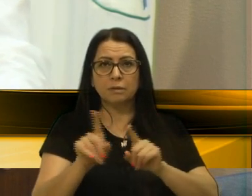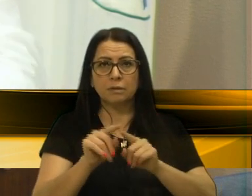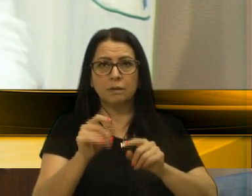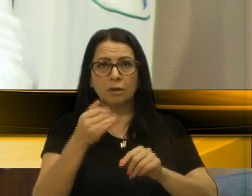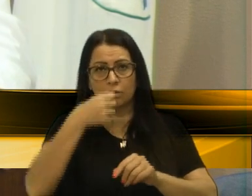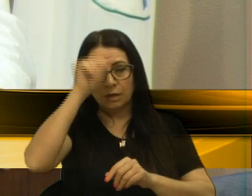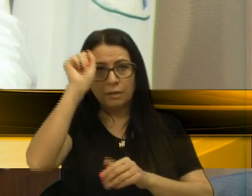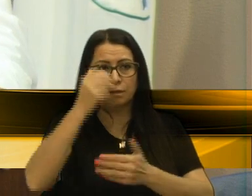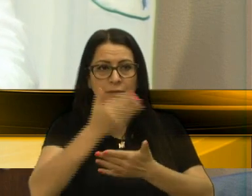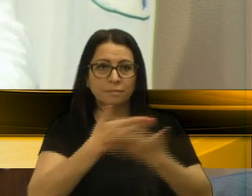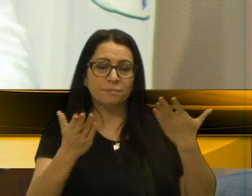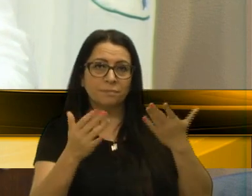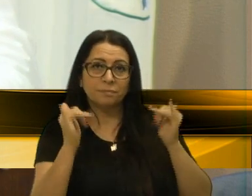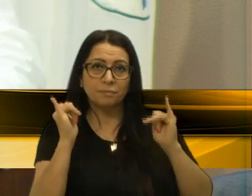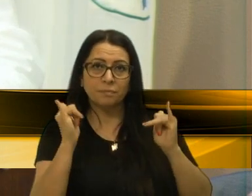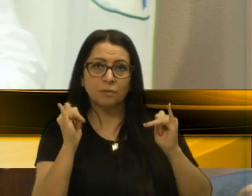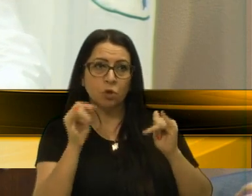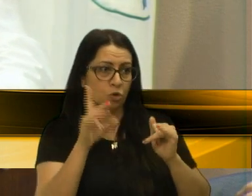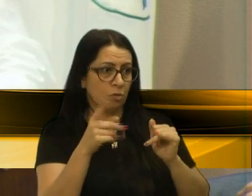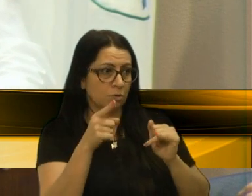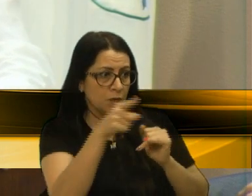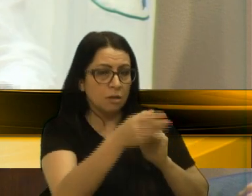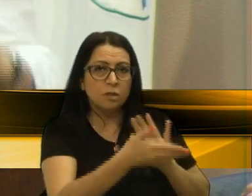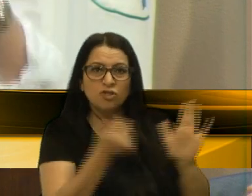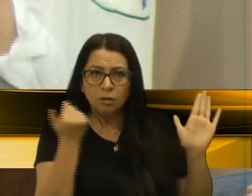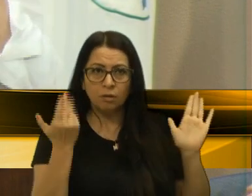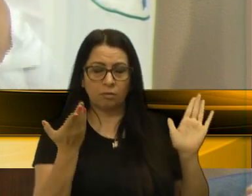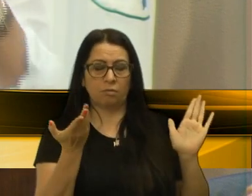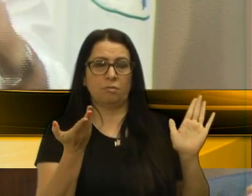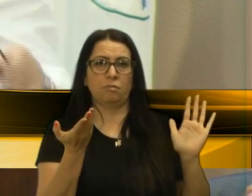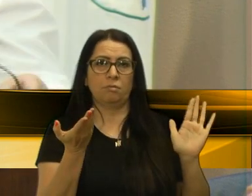transporte. Só se eles retirarem, não é?